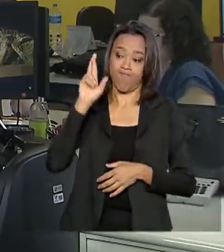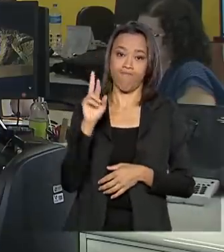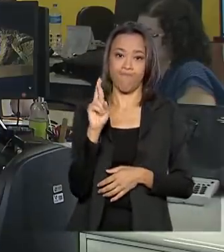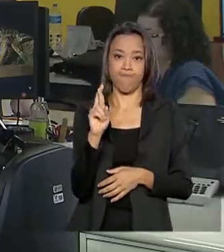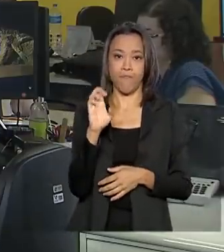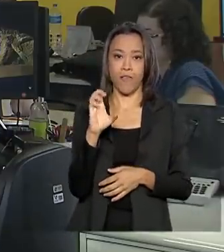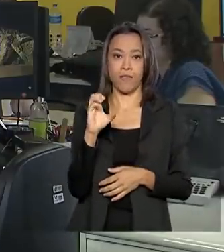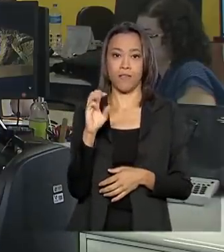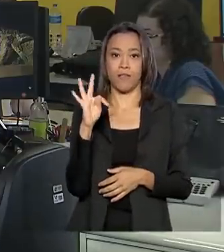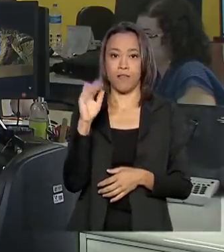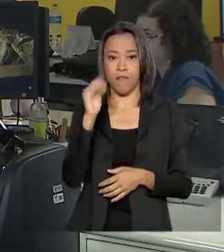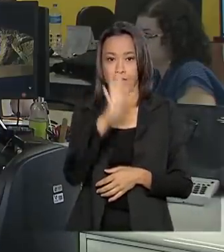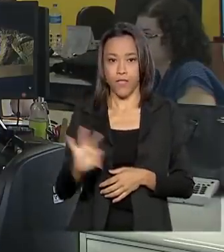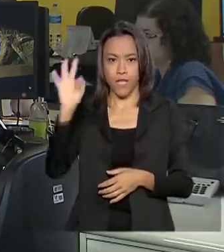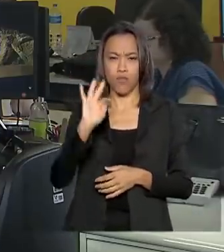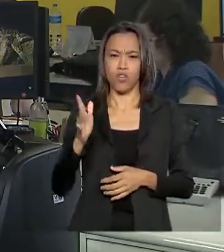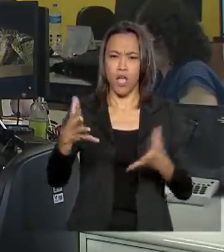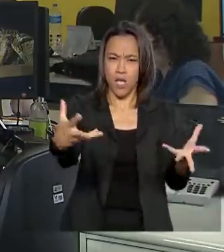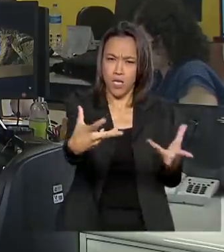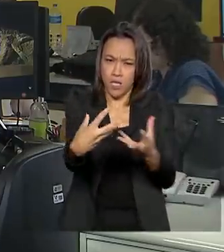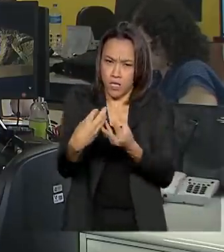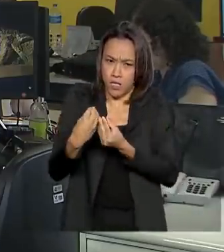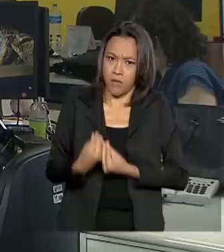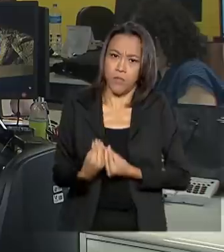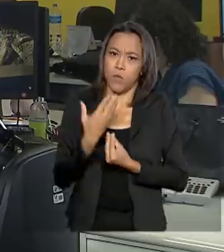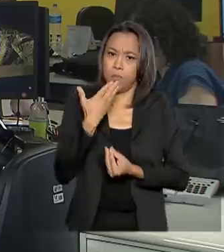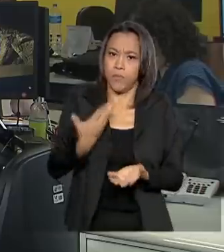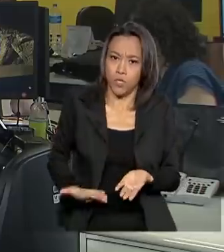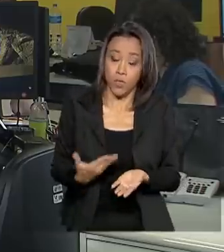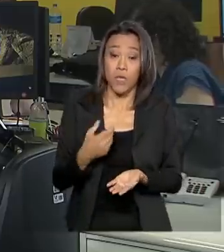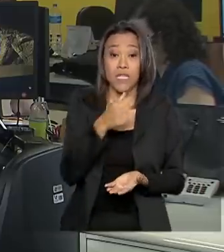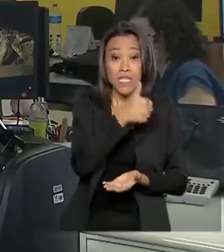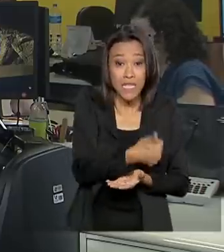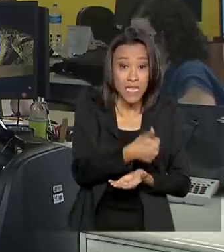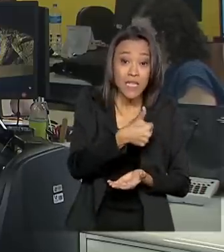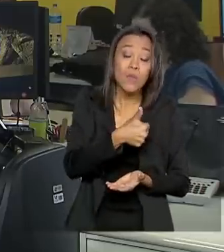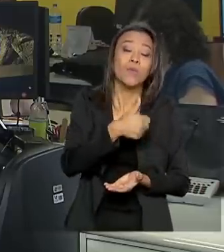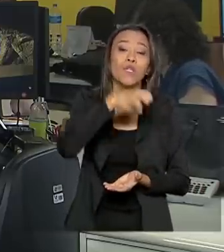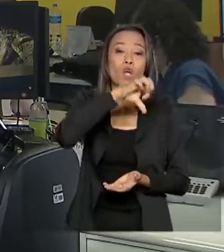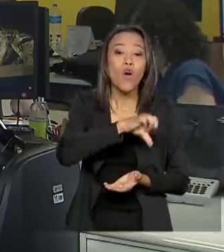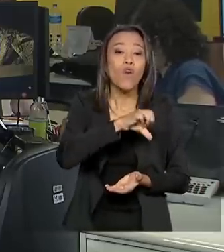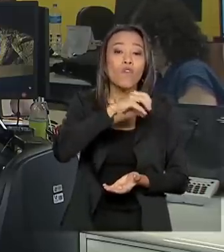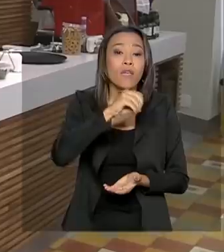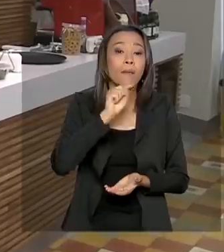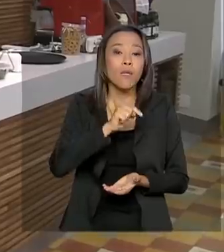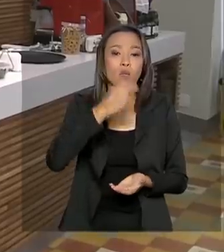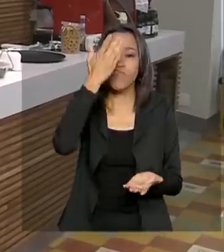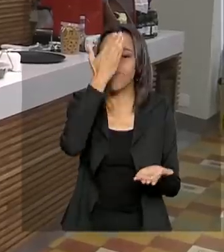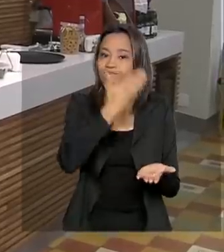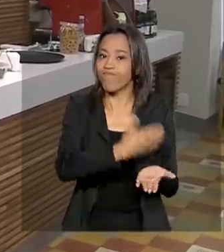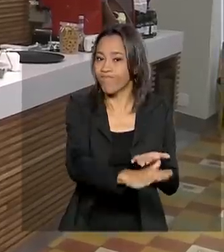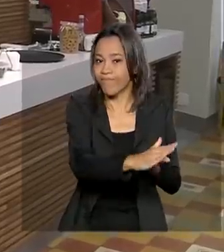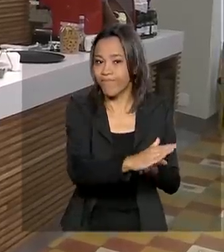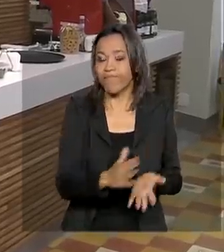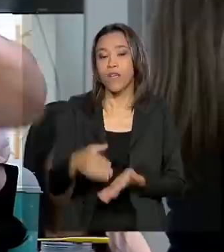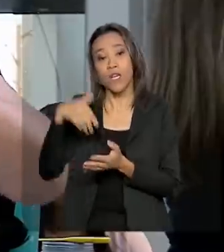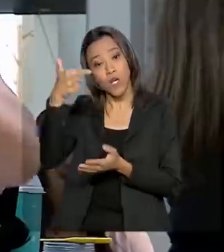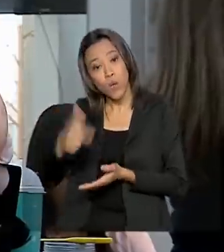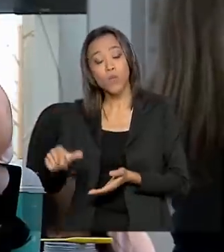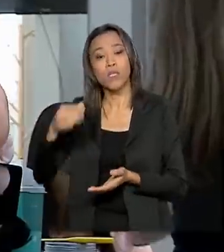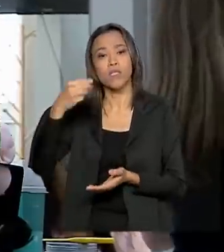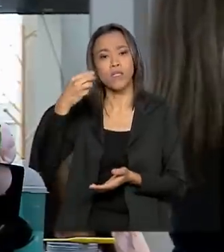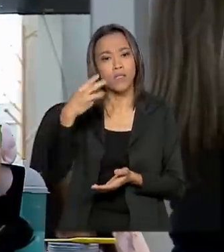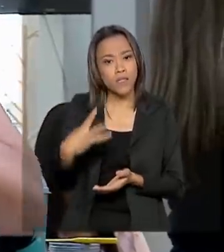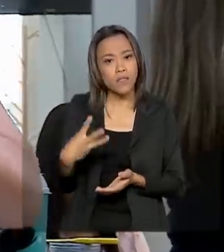534 mil requisições. 190 mil já foram deferidas e outras 316 mil ainda têm